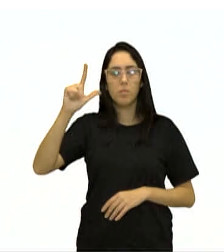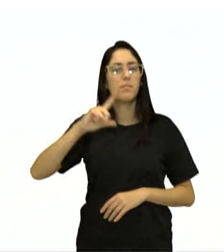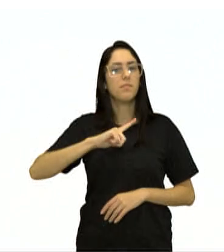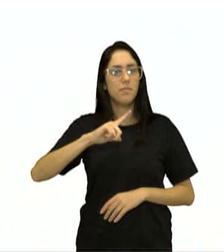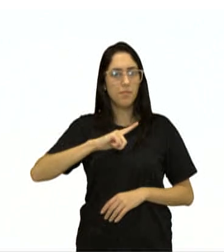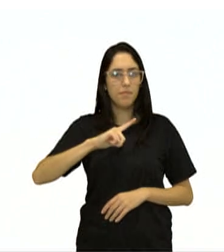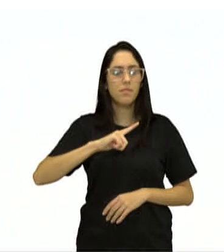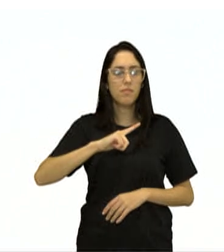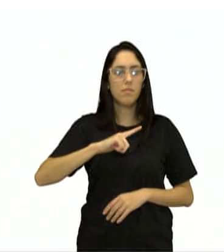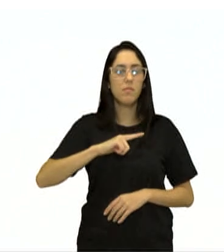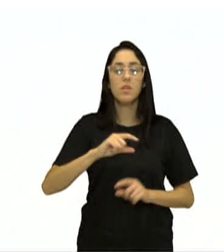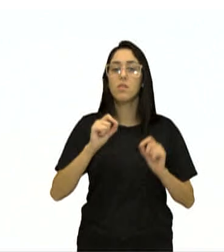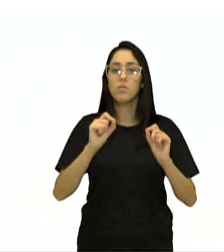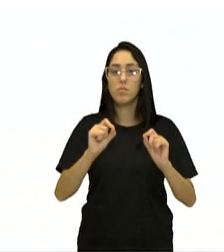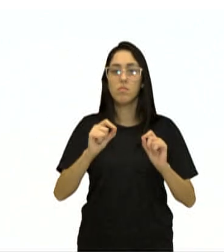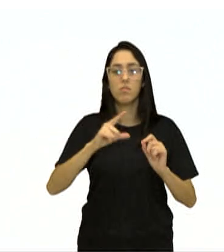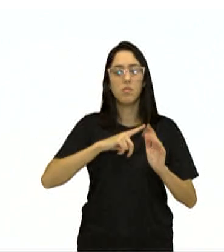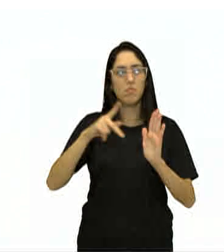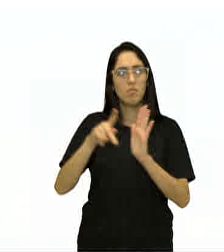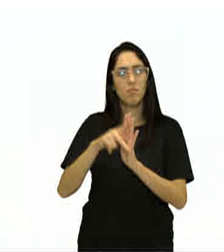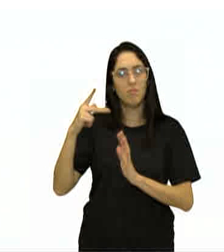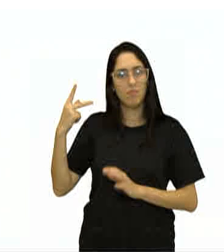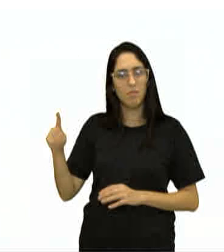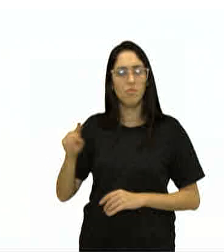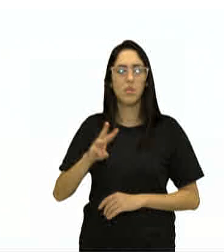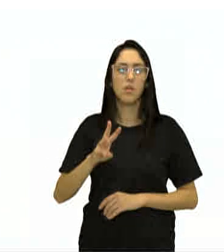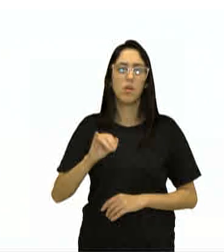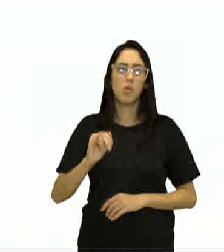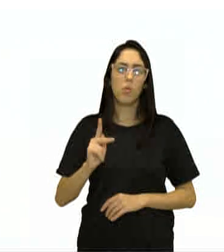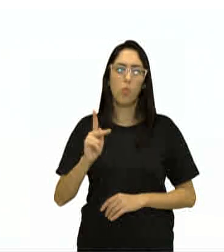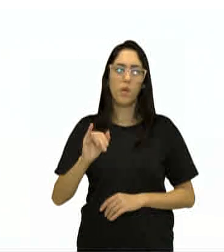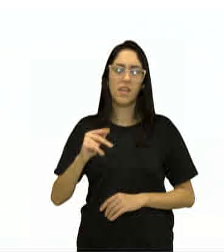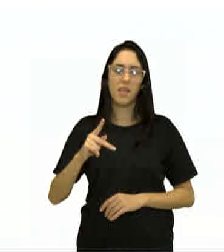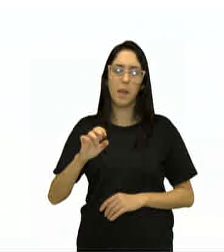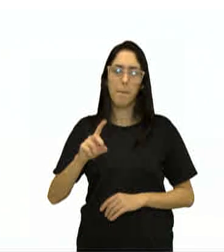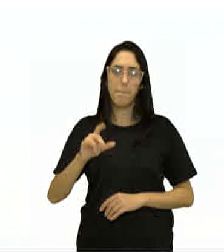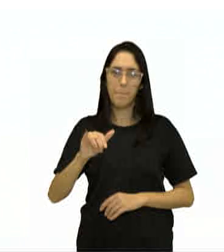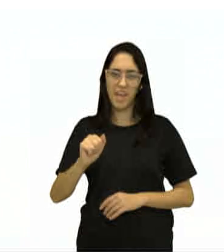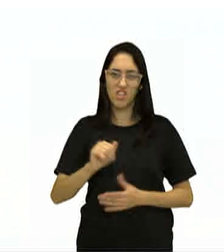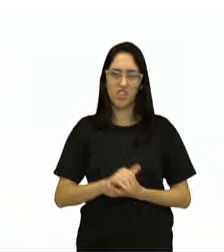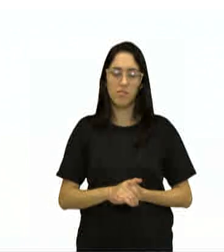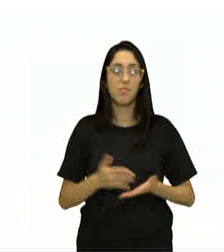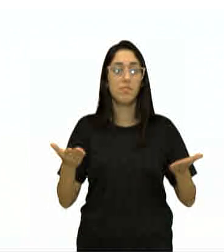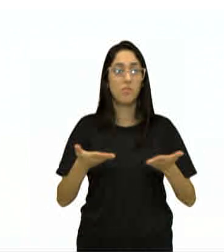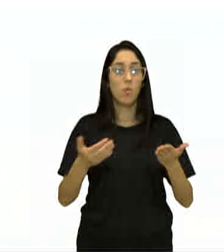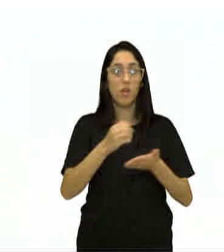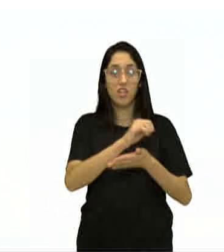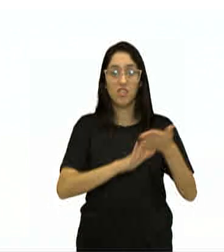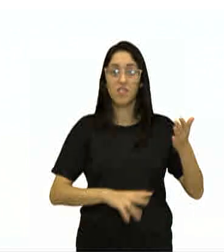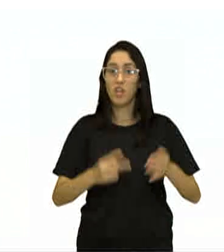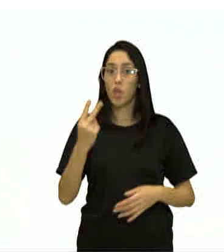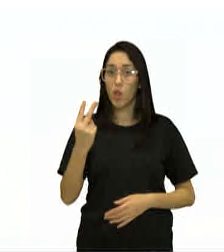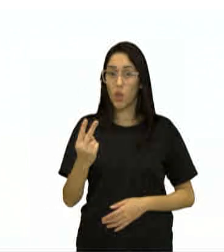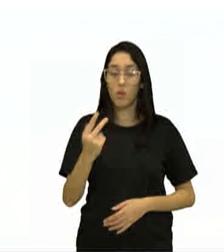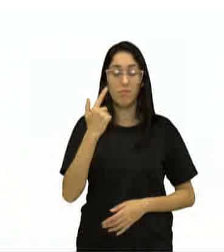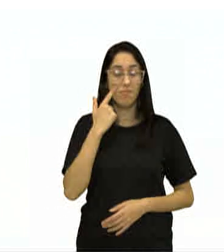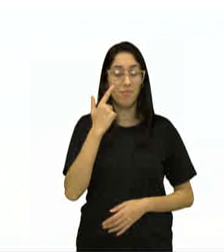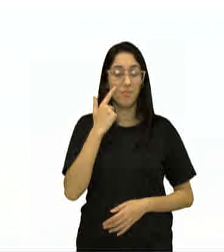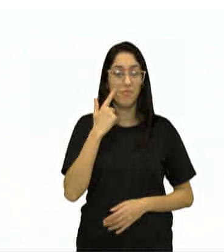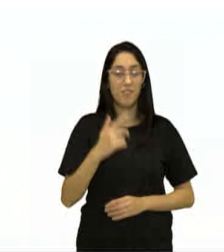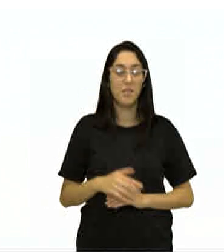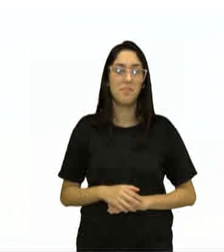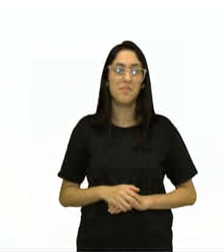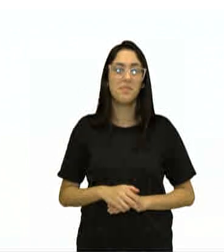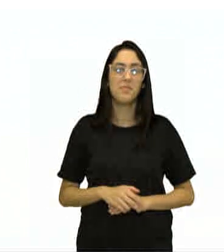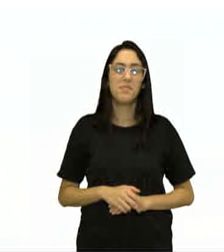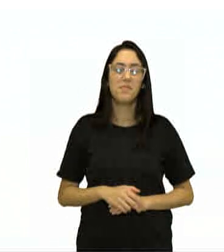aqui, os demais estão na própria Wikipédia. Vamos para a atividade 2? Vamos lá? Vamos ver então, já que